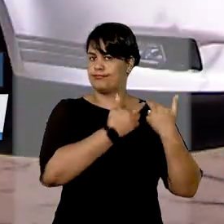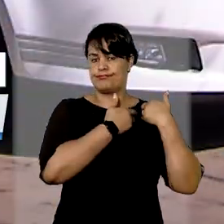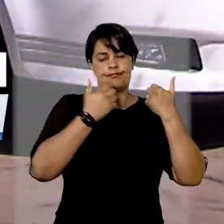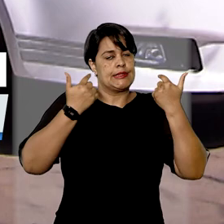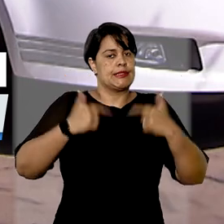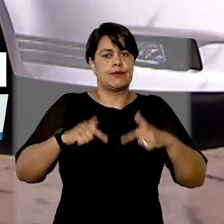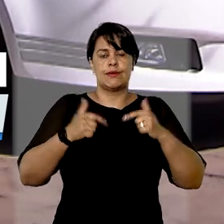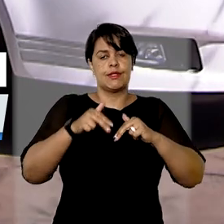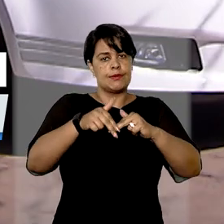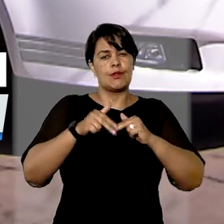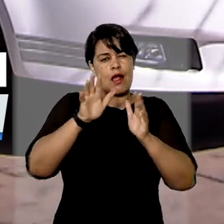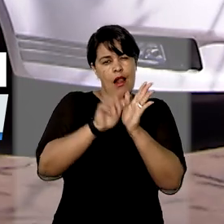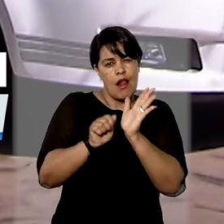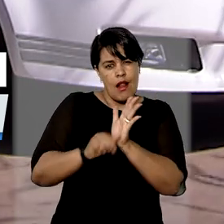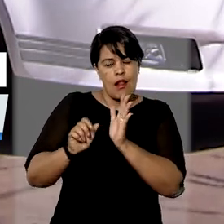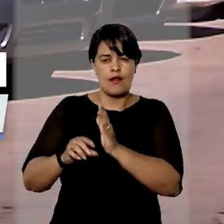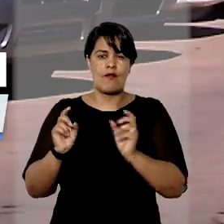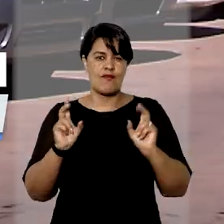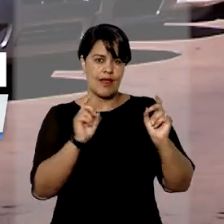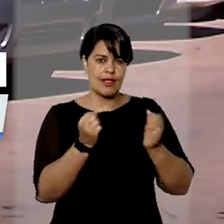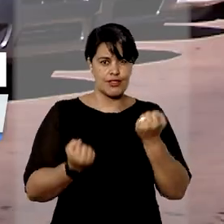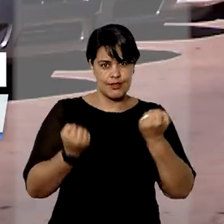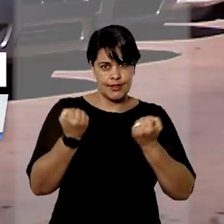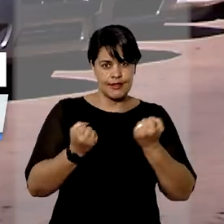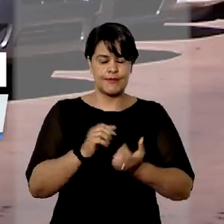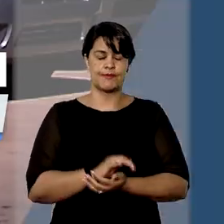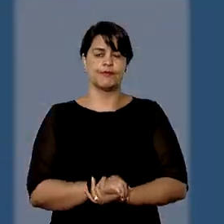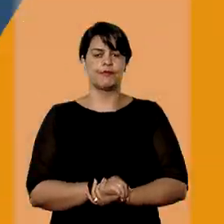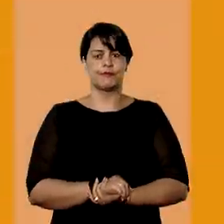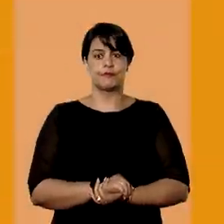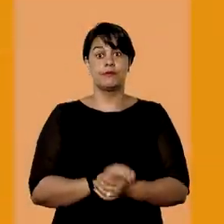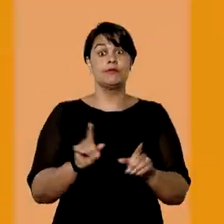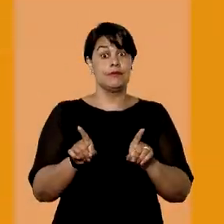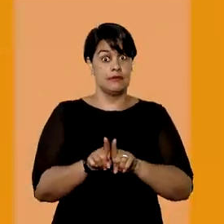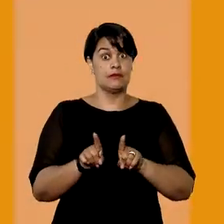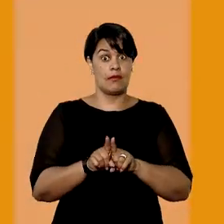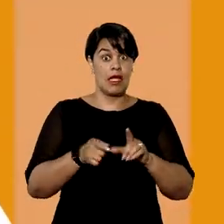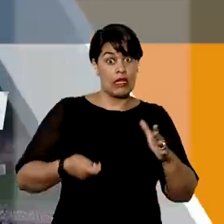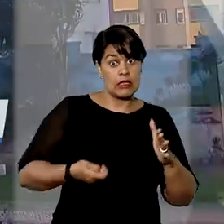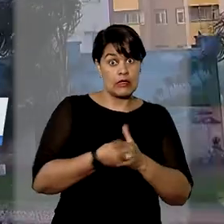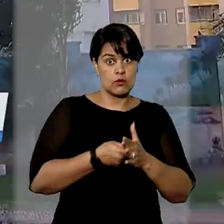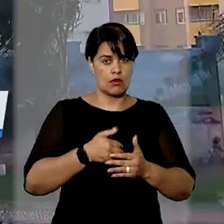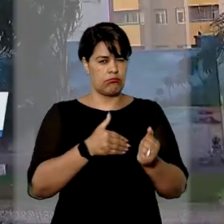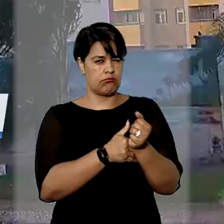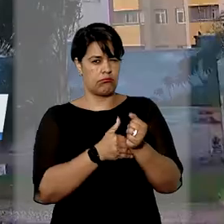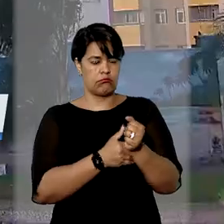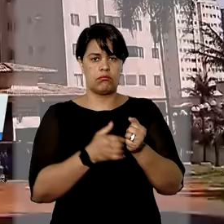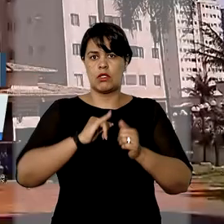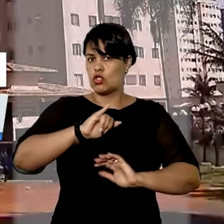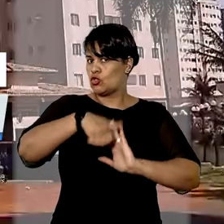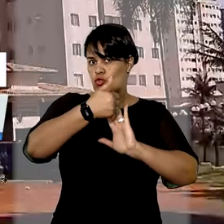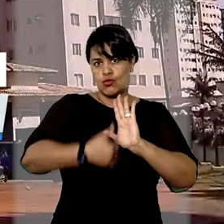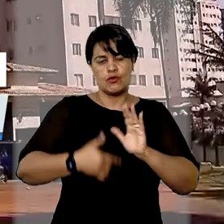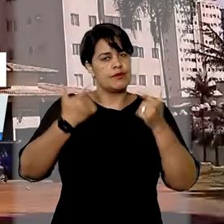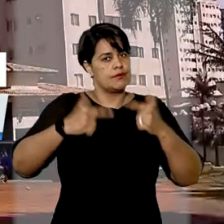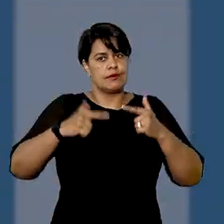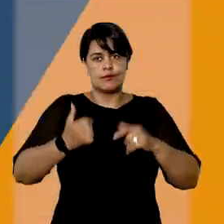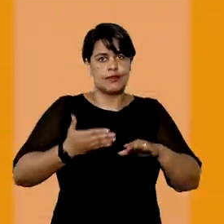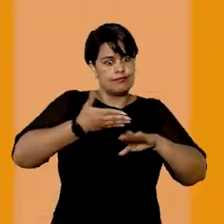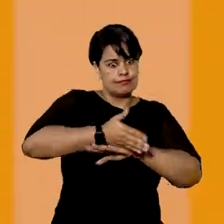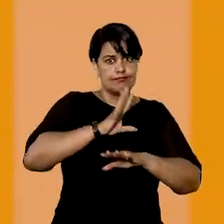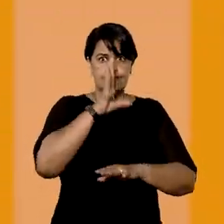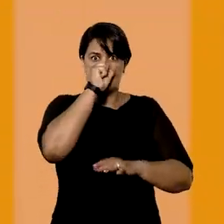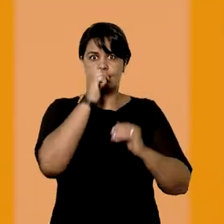tem responsabilidade por fraude na venda de veículo. E mais, denúncia anônima não justifica por si só